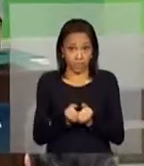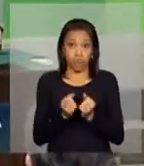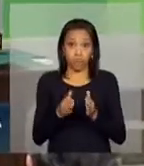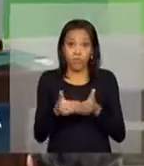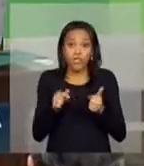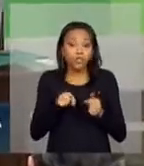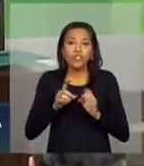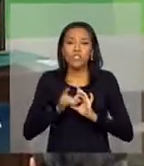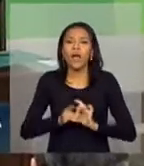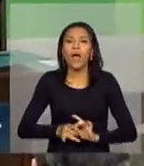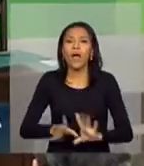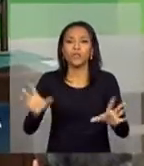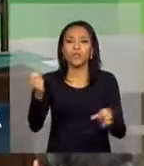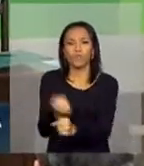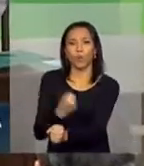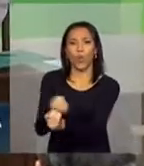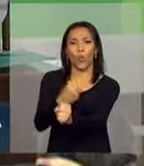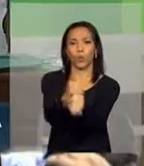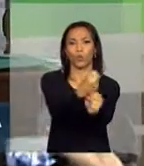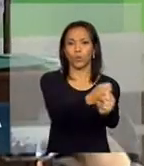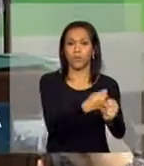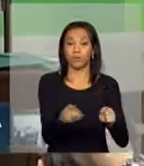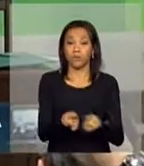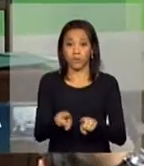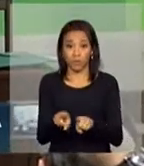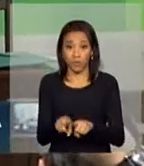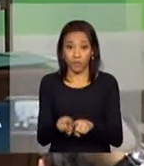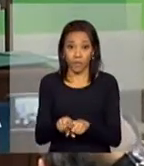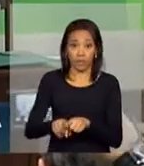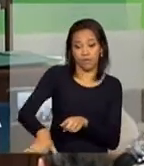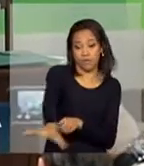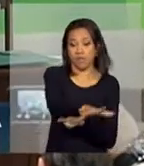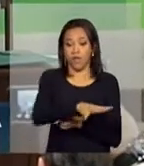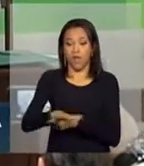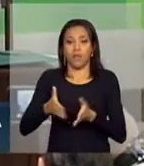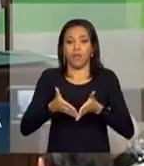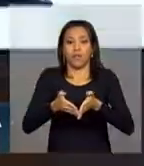para a construção e exploração de instalações portuárias.